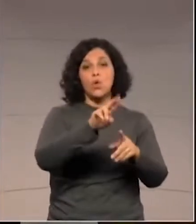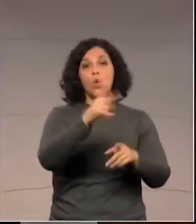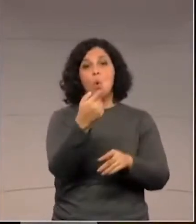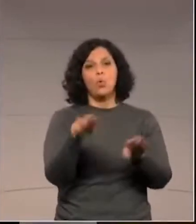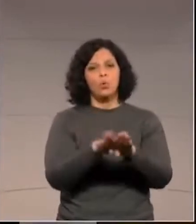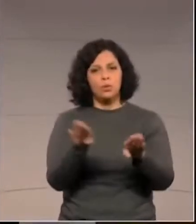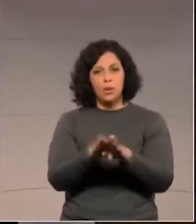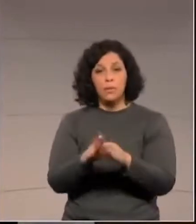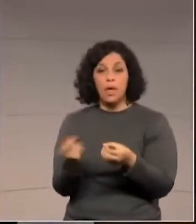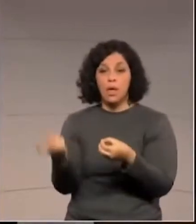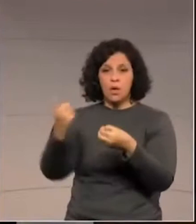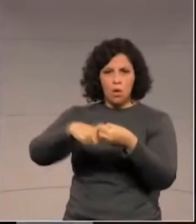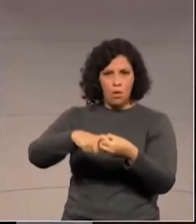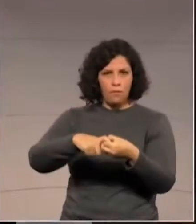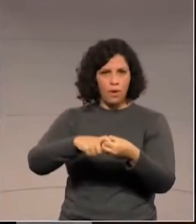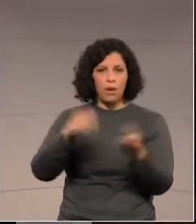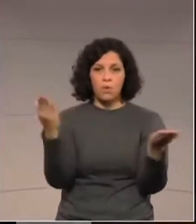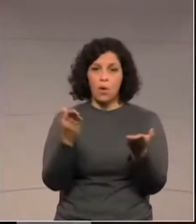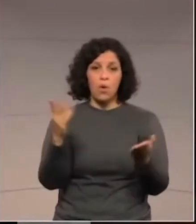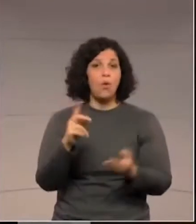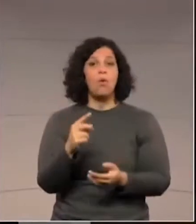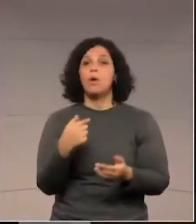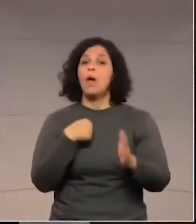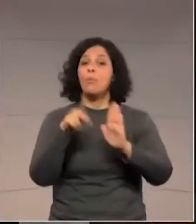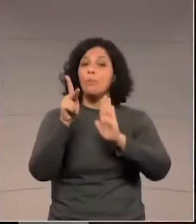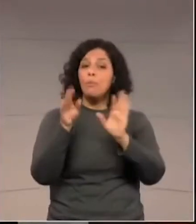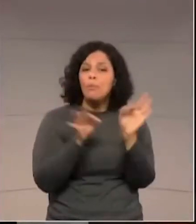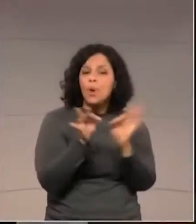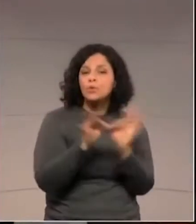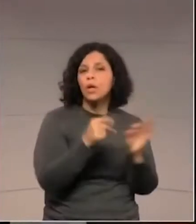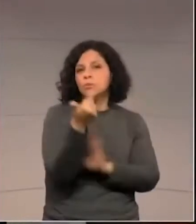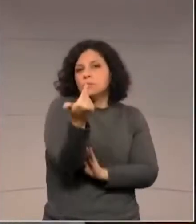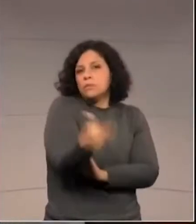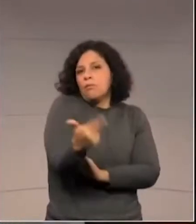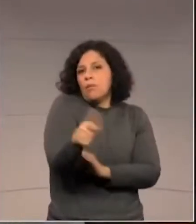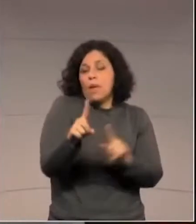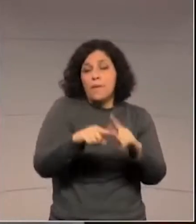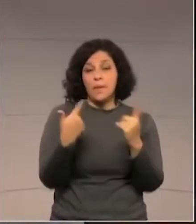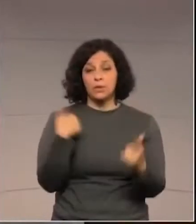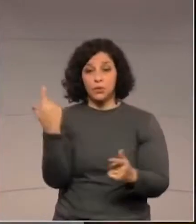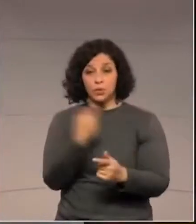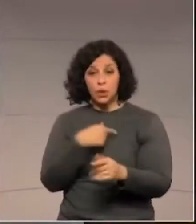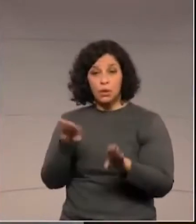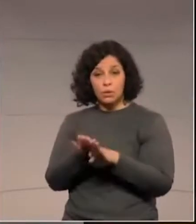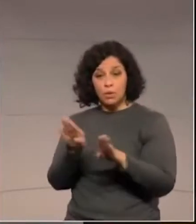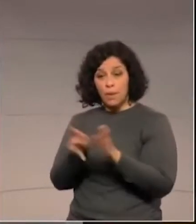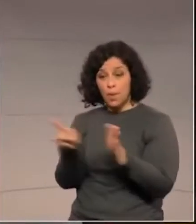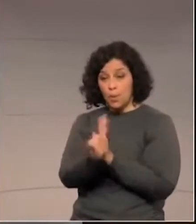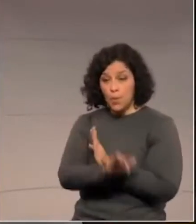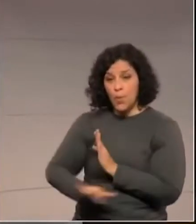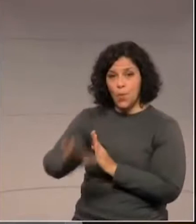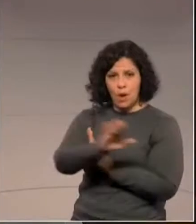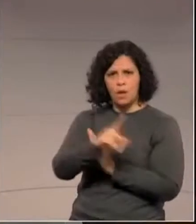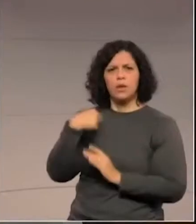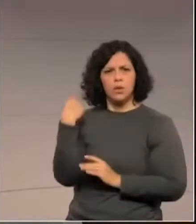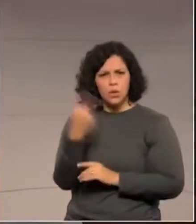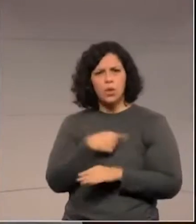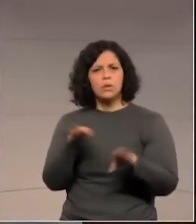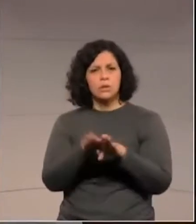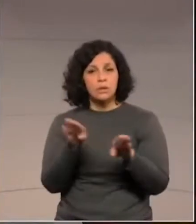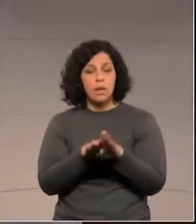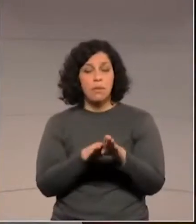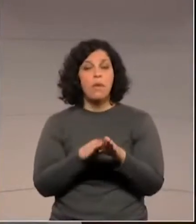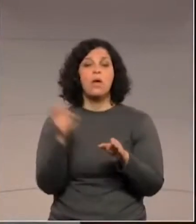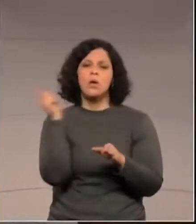mediante convênio não está na programação, mas no que depender deste departamento, a sua